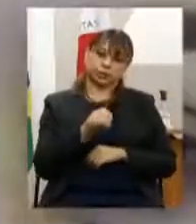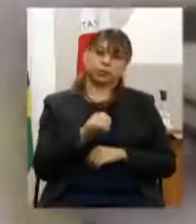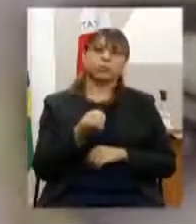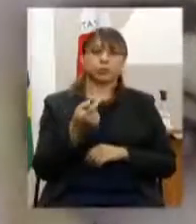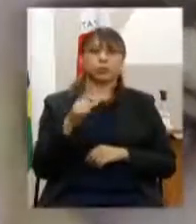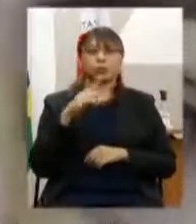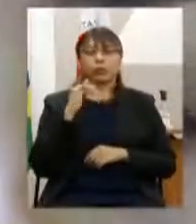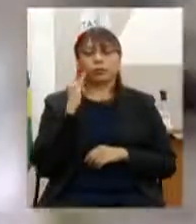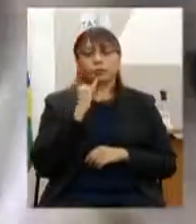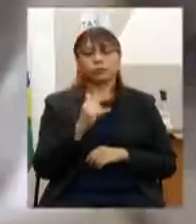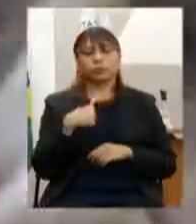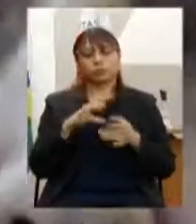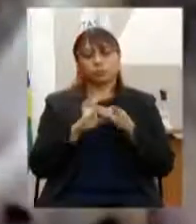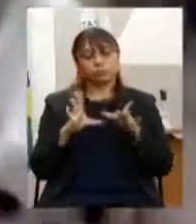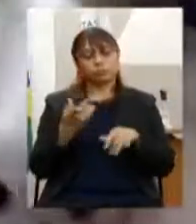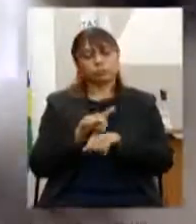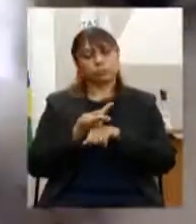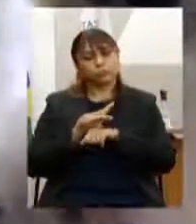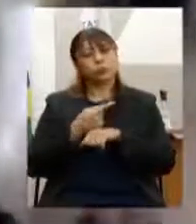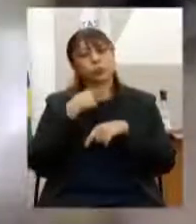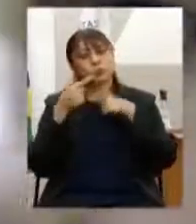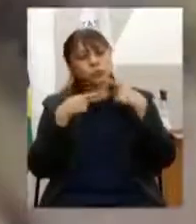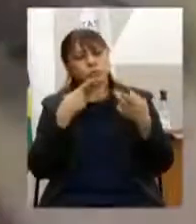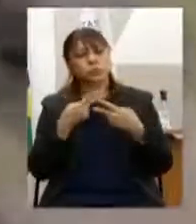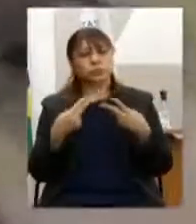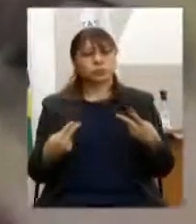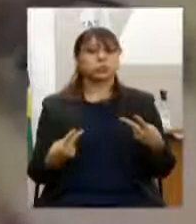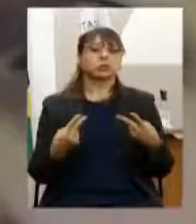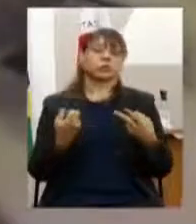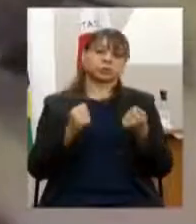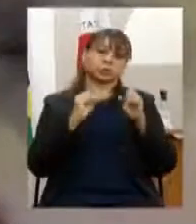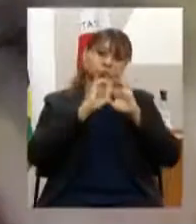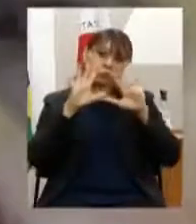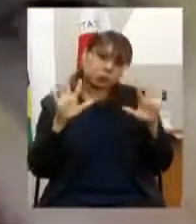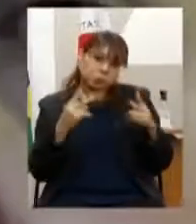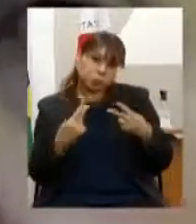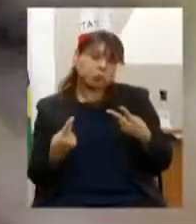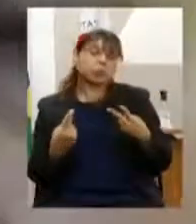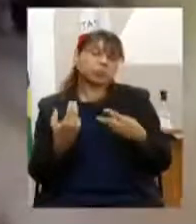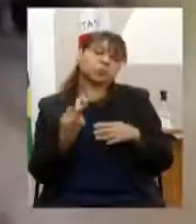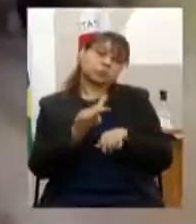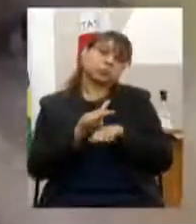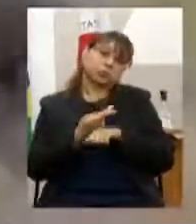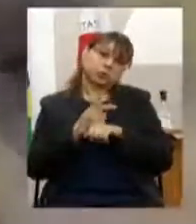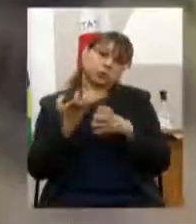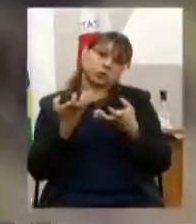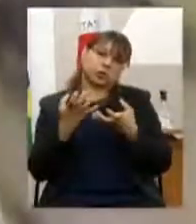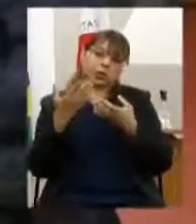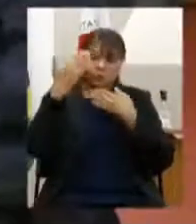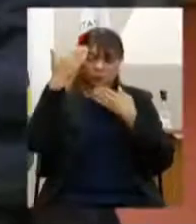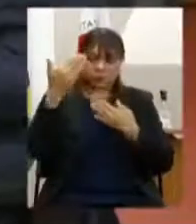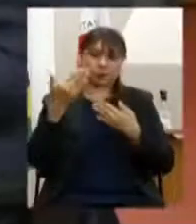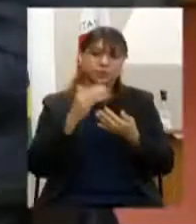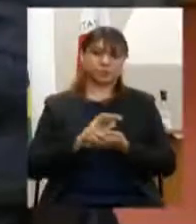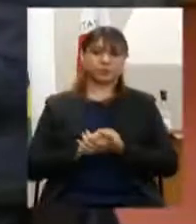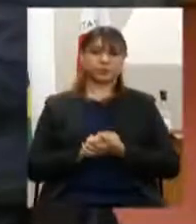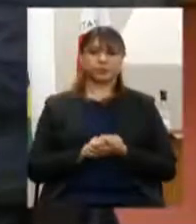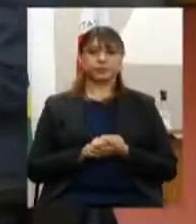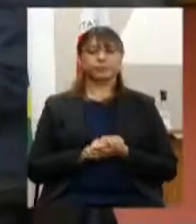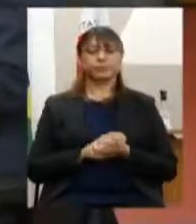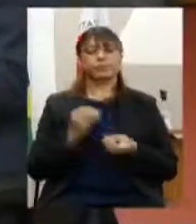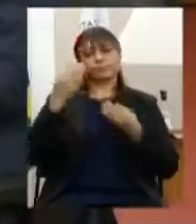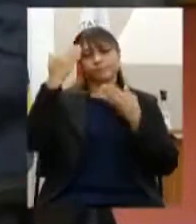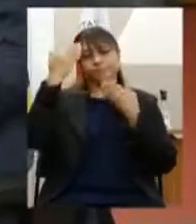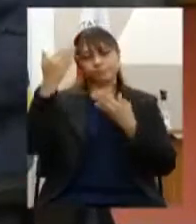presidente, eu coloco à disposição para algum esclarecimento se caso alguém queira. Muito obrigada. Muito